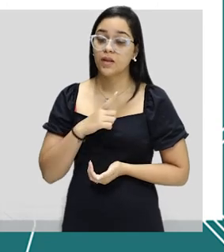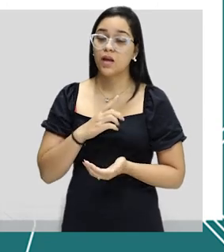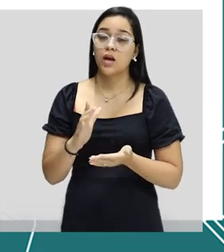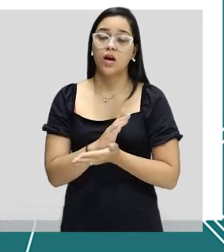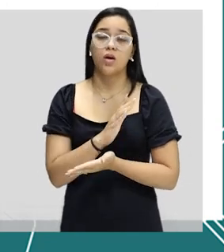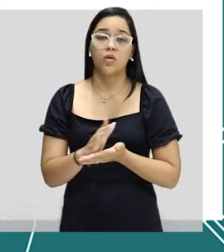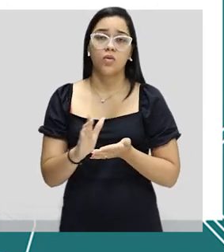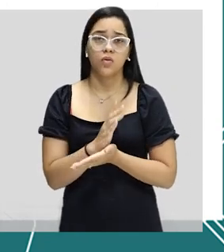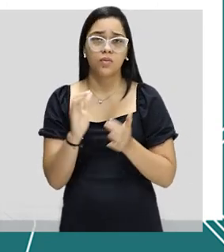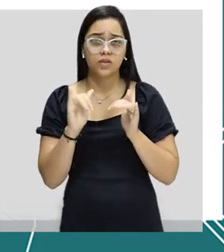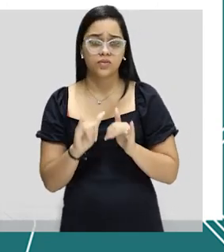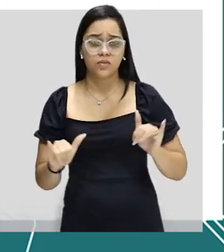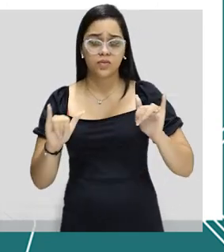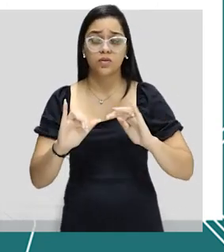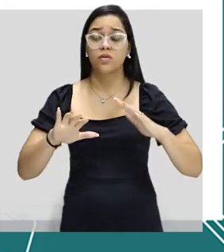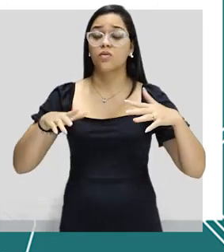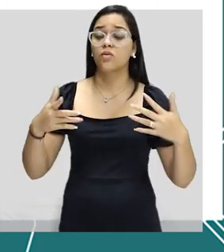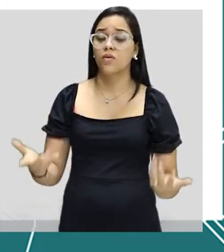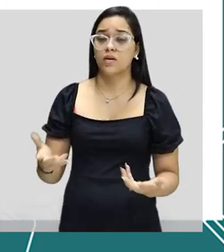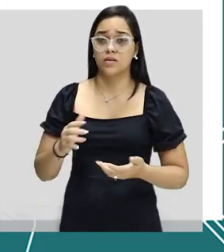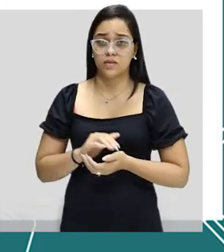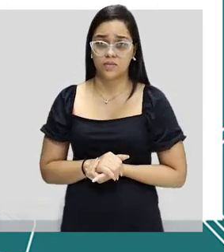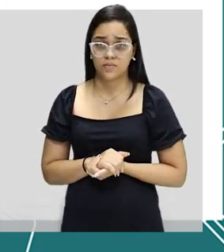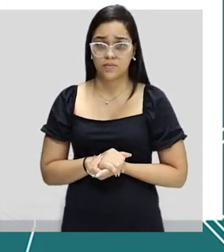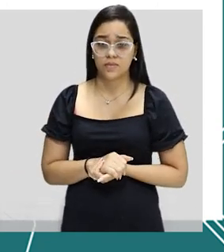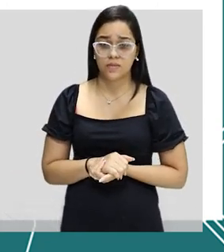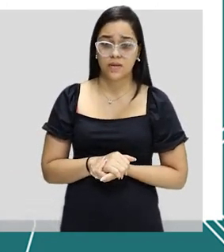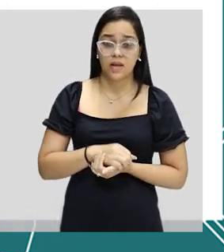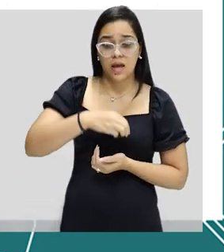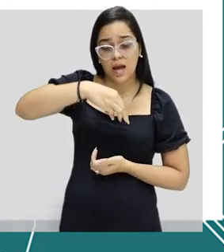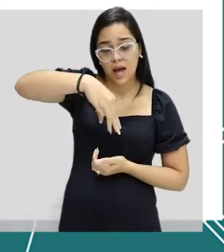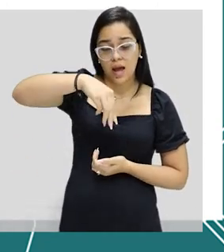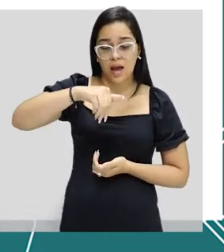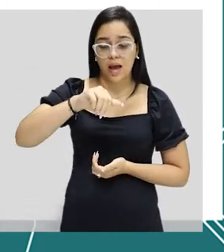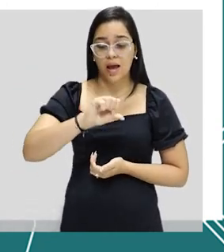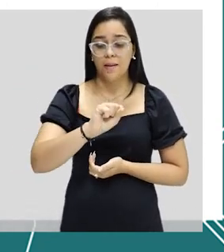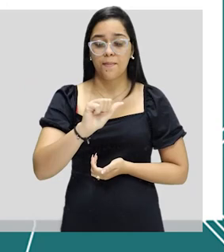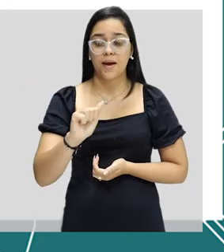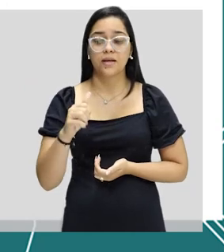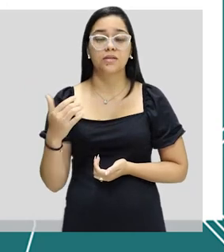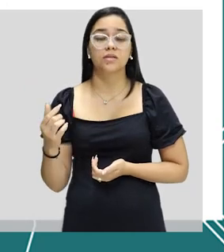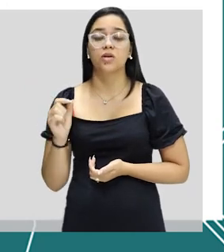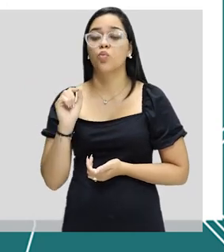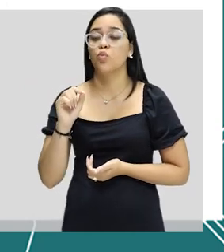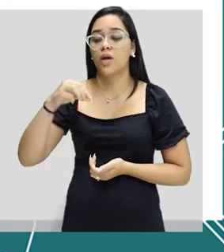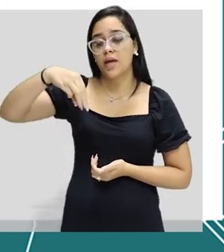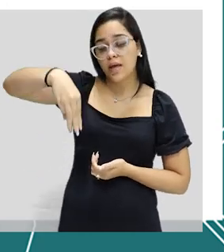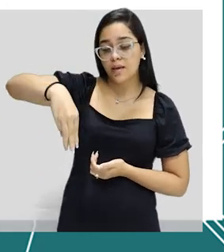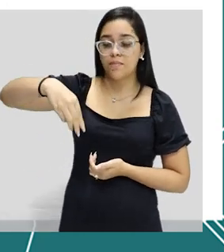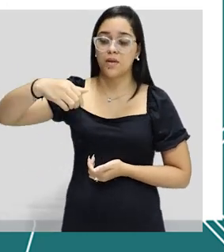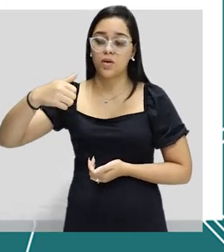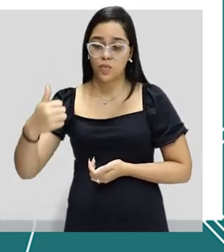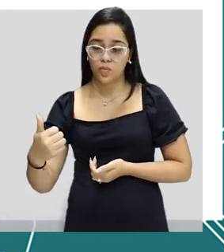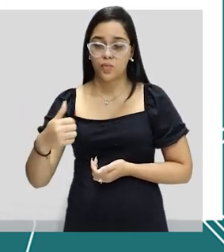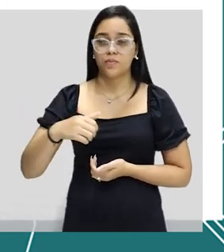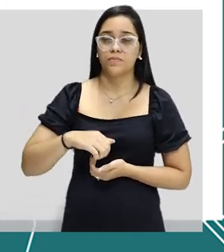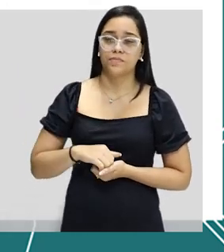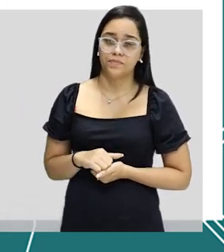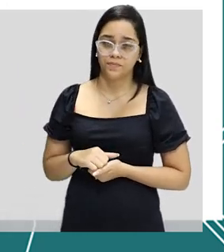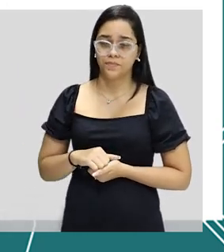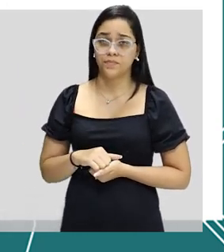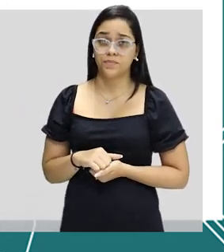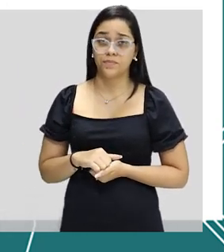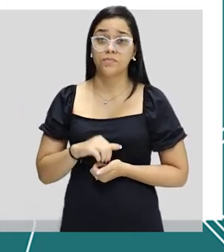informações. Quais? A massa do soluto, que nós vamos chamar de M1. Turminha, o índice 1